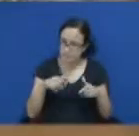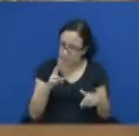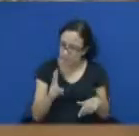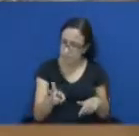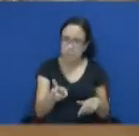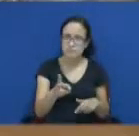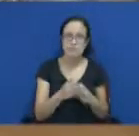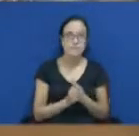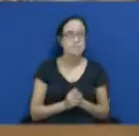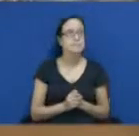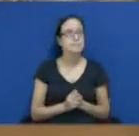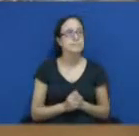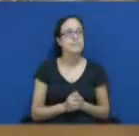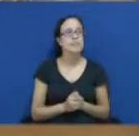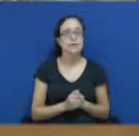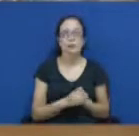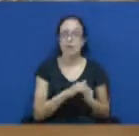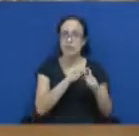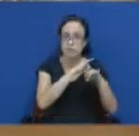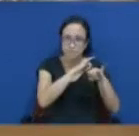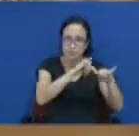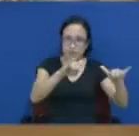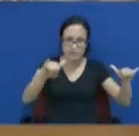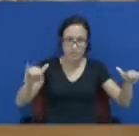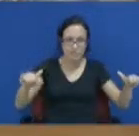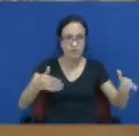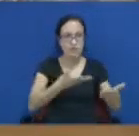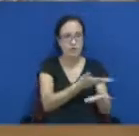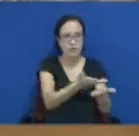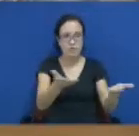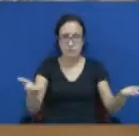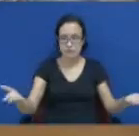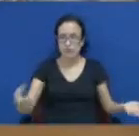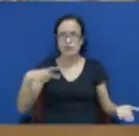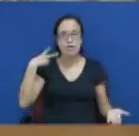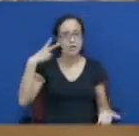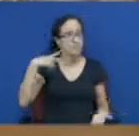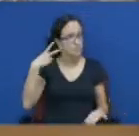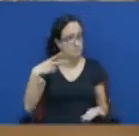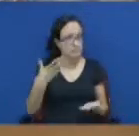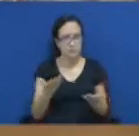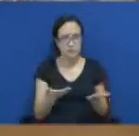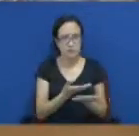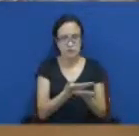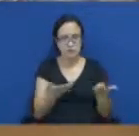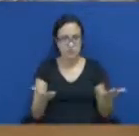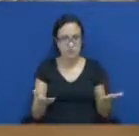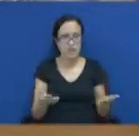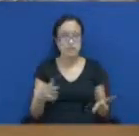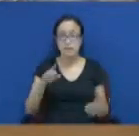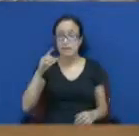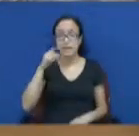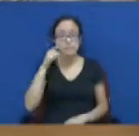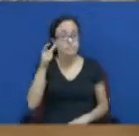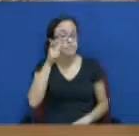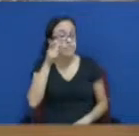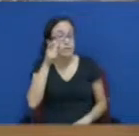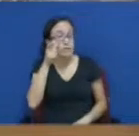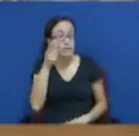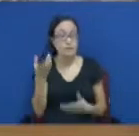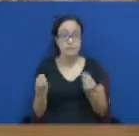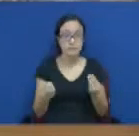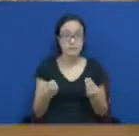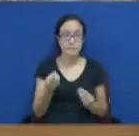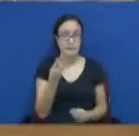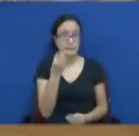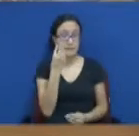Informo aos senhores, ao plenário e aos demais interessados que nós temos três tribunas